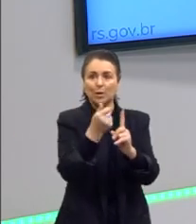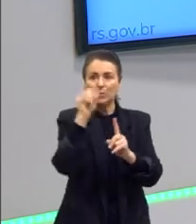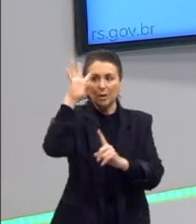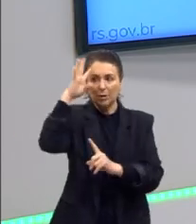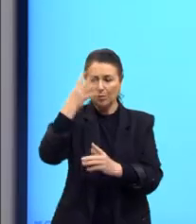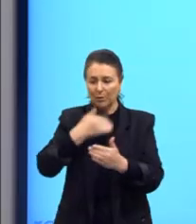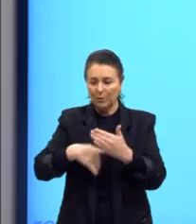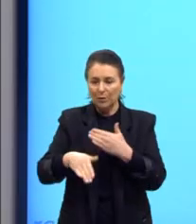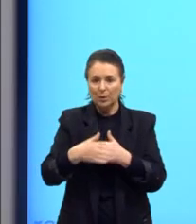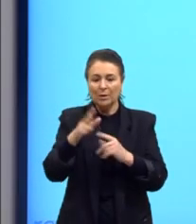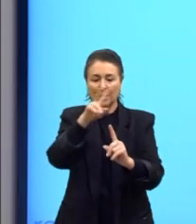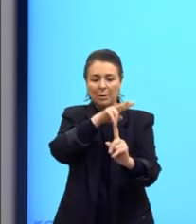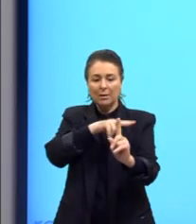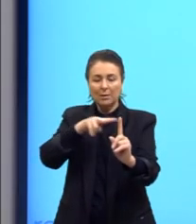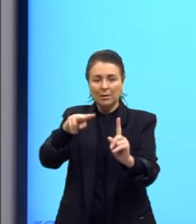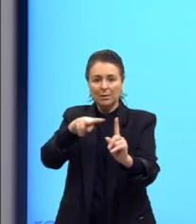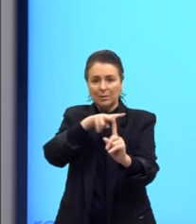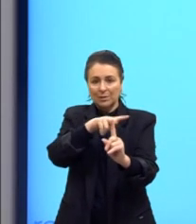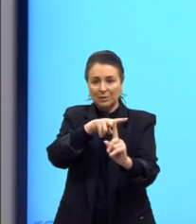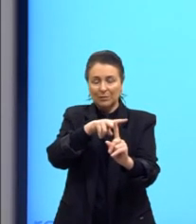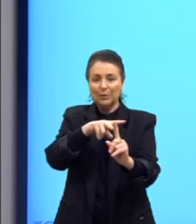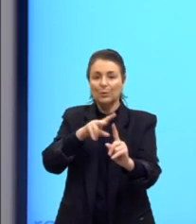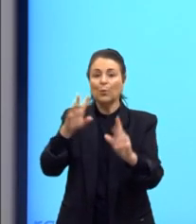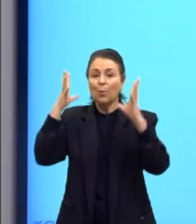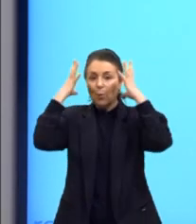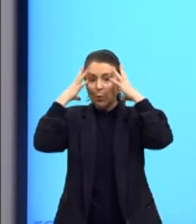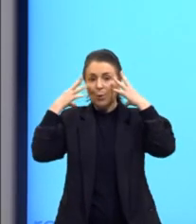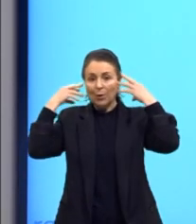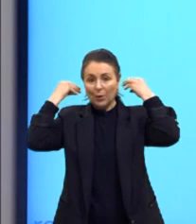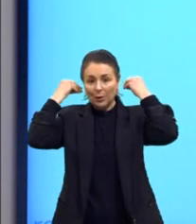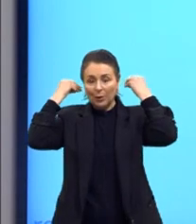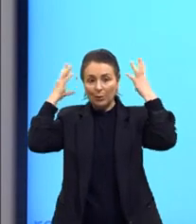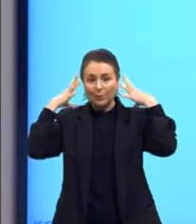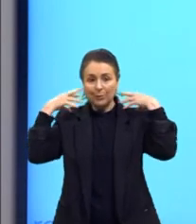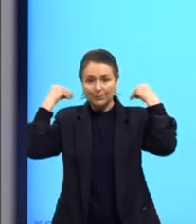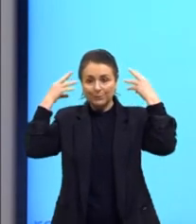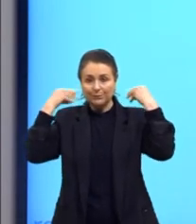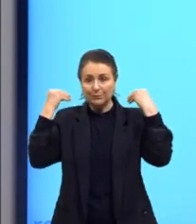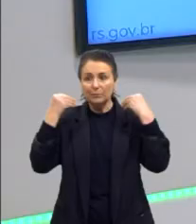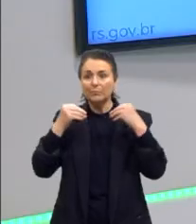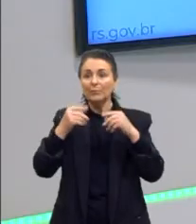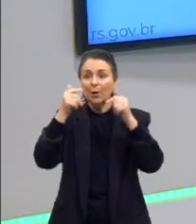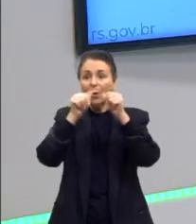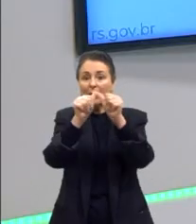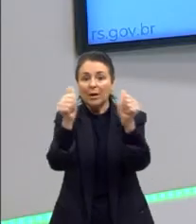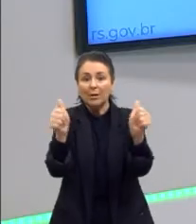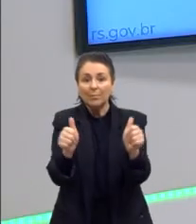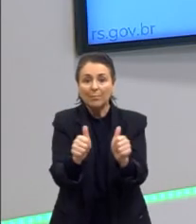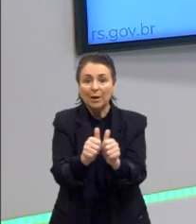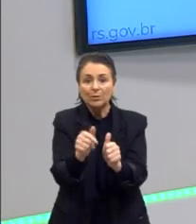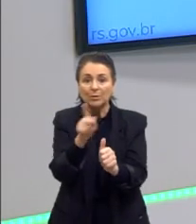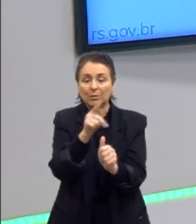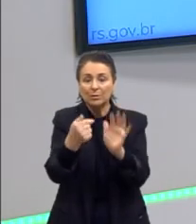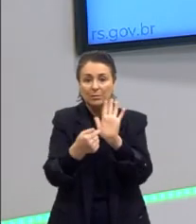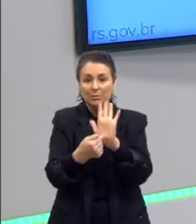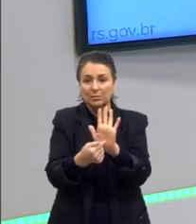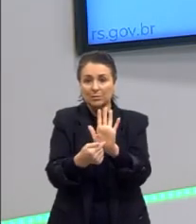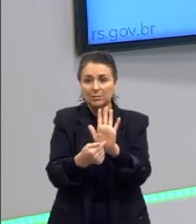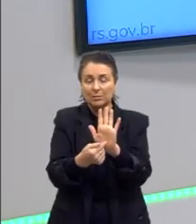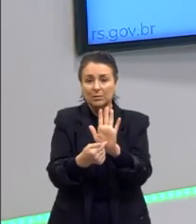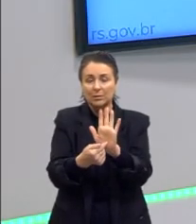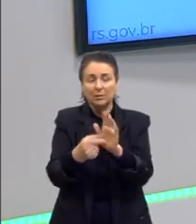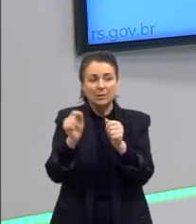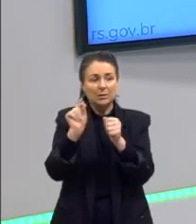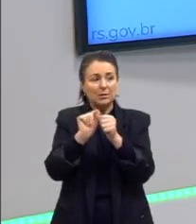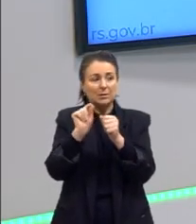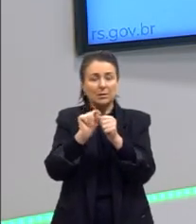Essa é a perspectiva do nosso amigo Hegel. Olha aqui, essa é uma imagem bem bacana do Hegel. Ela é